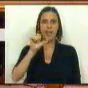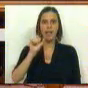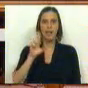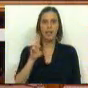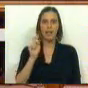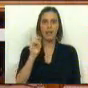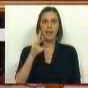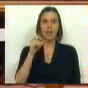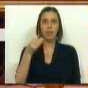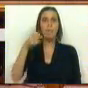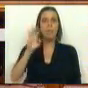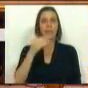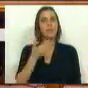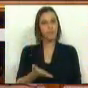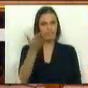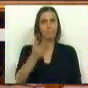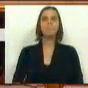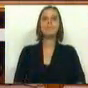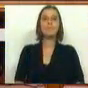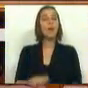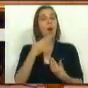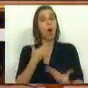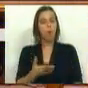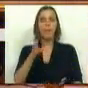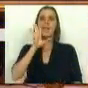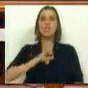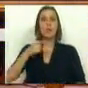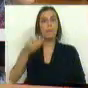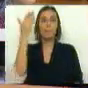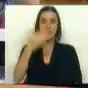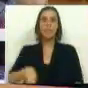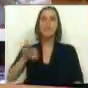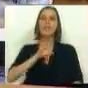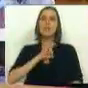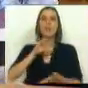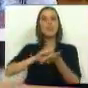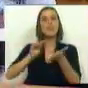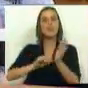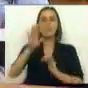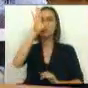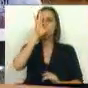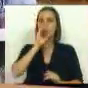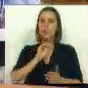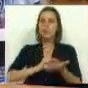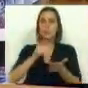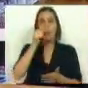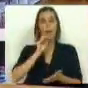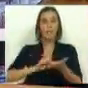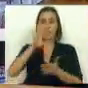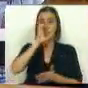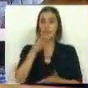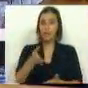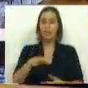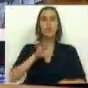A deputada tem a palavra. Muito obrigada, Sra. Presidente, Sra. e Sra. Secretárias de Estado,